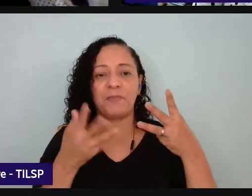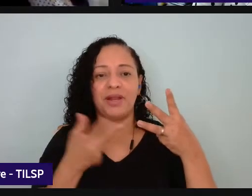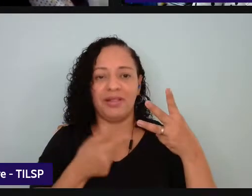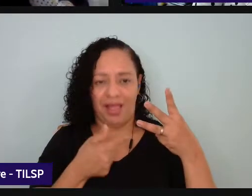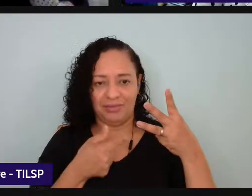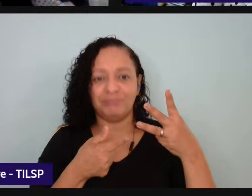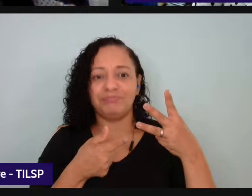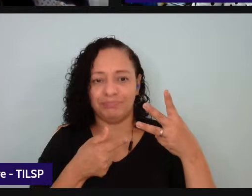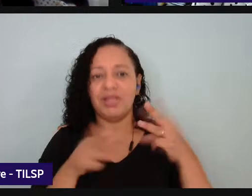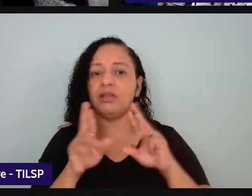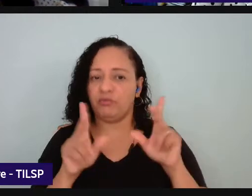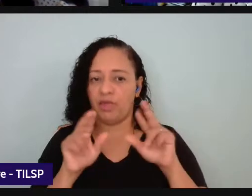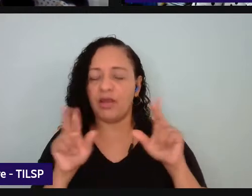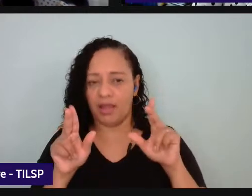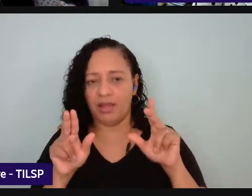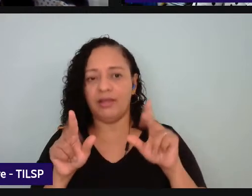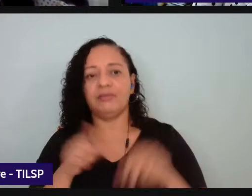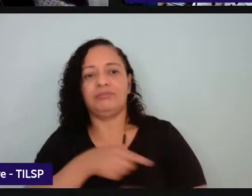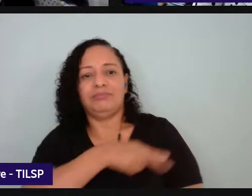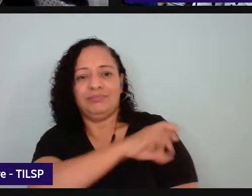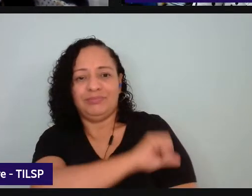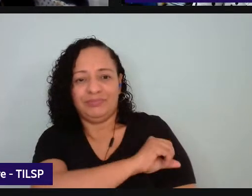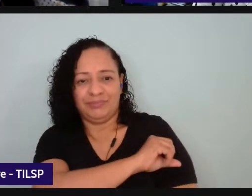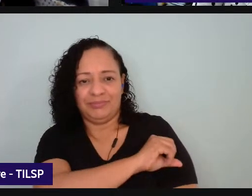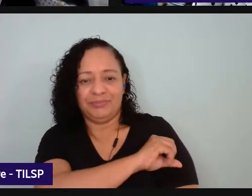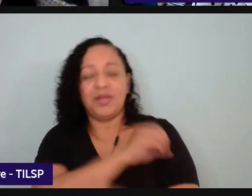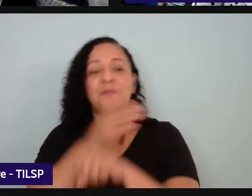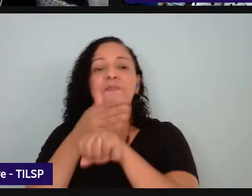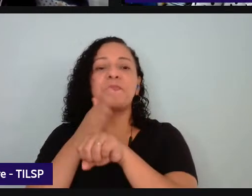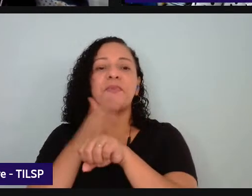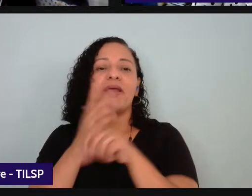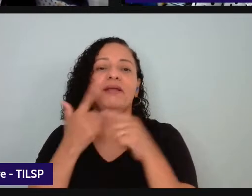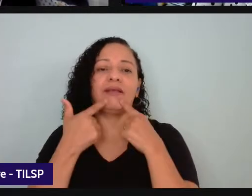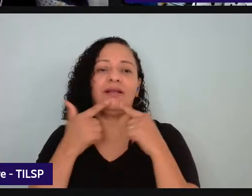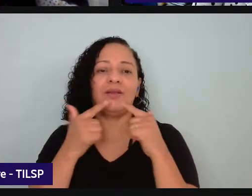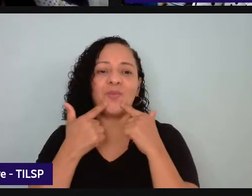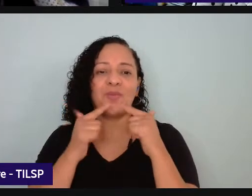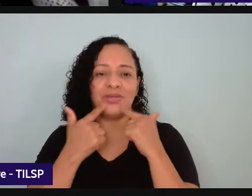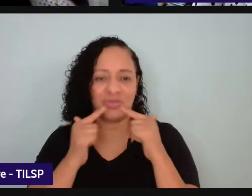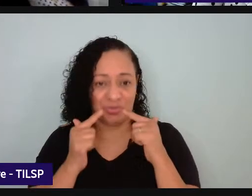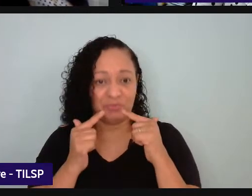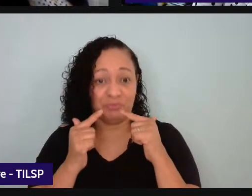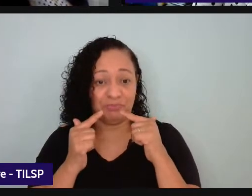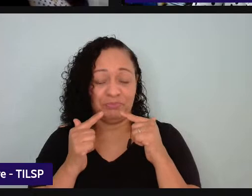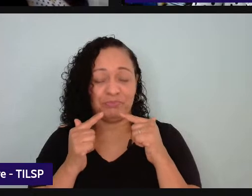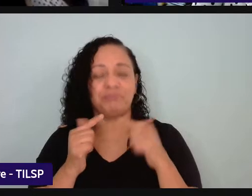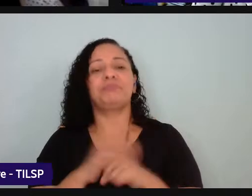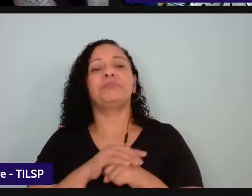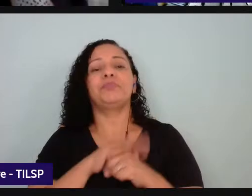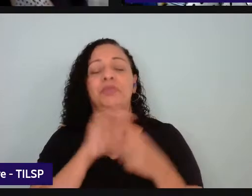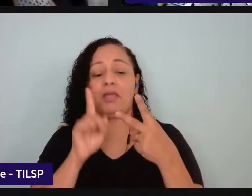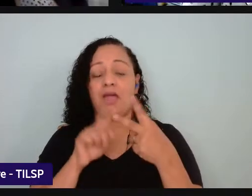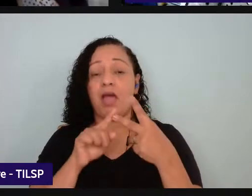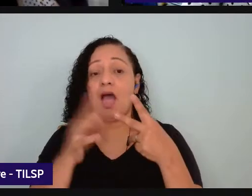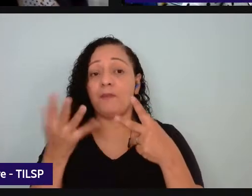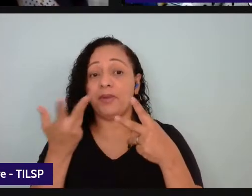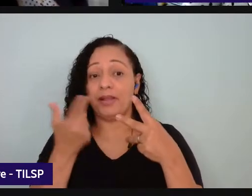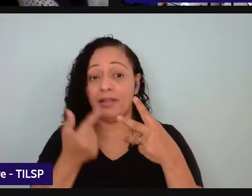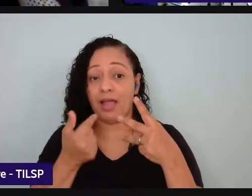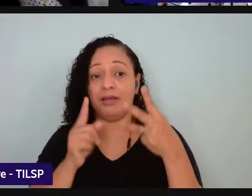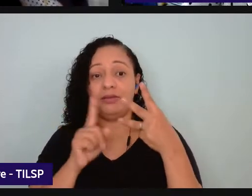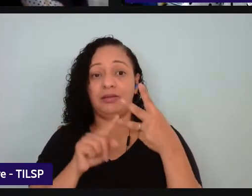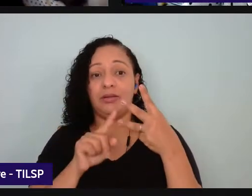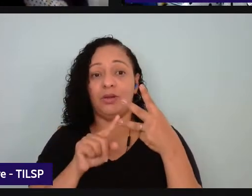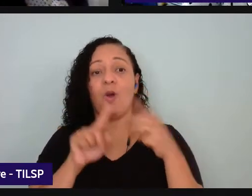os campos ou as práticas de linguagem que também vieram ali estabelecidas as habilidades e os objetos de